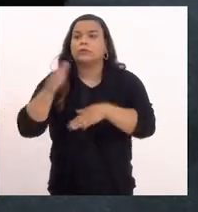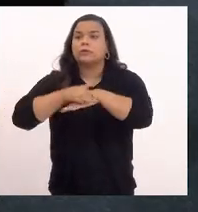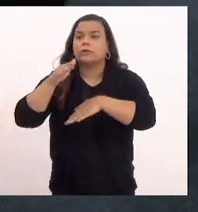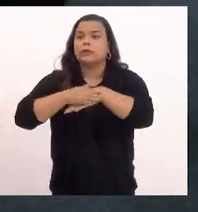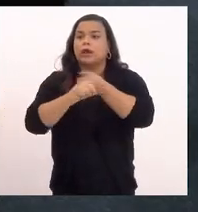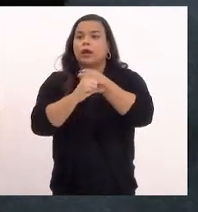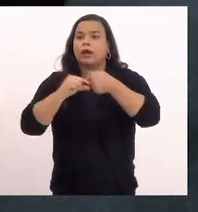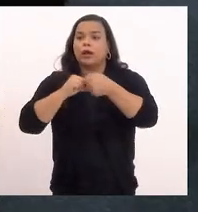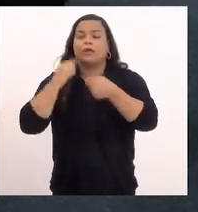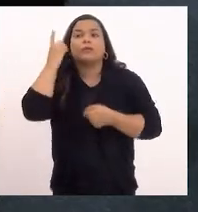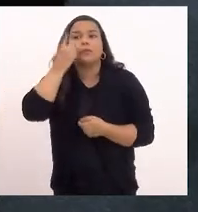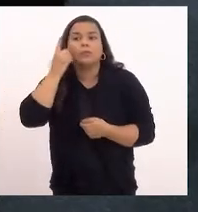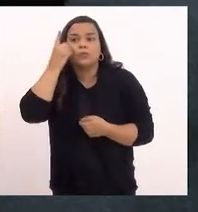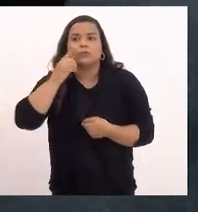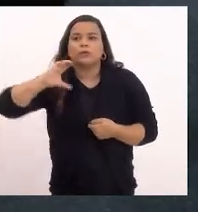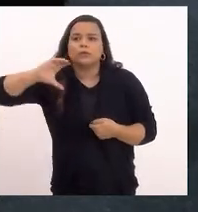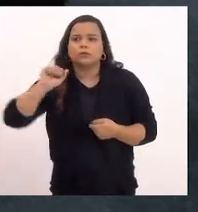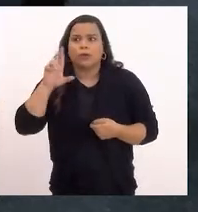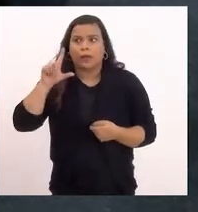deputado Carlos Mink,